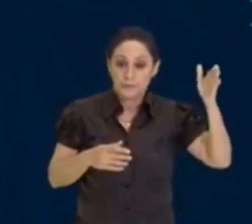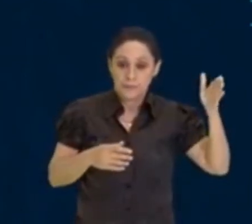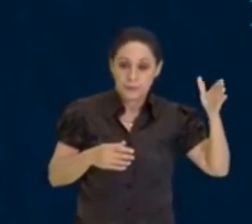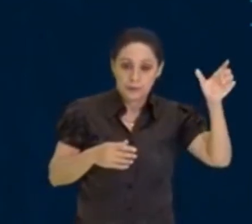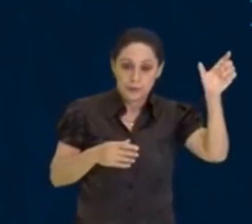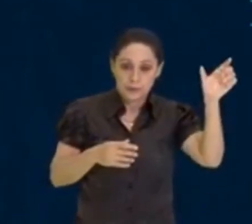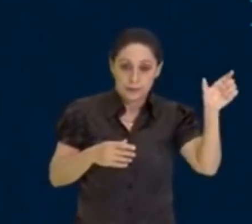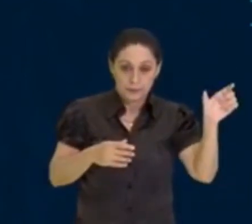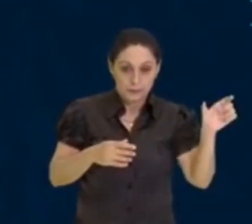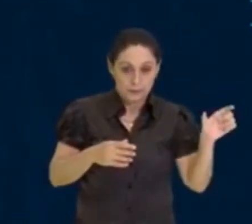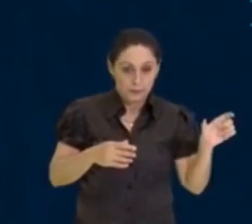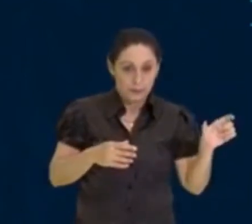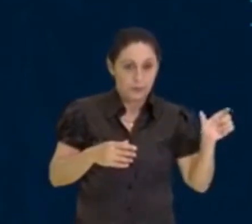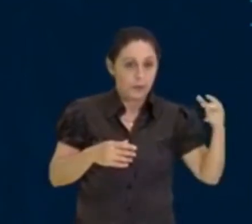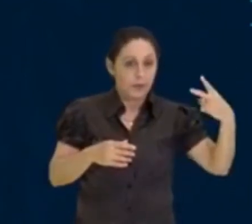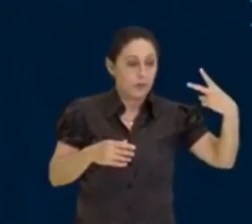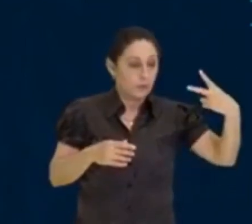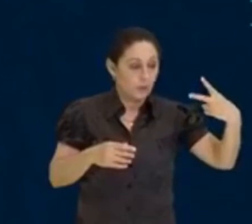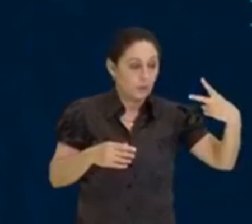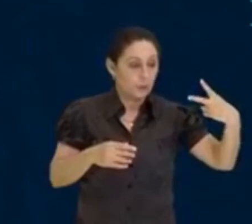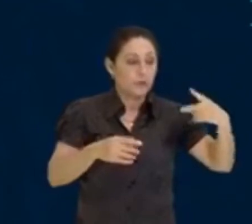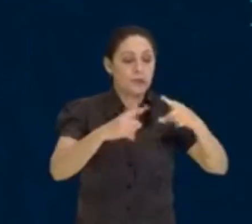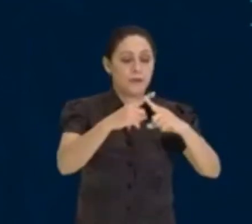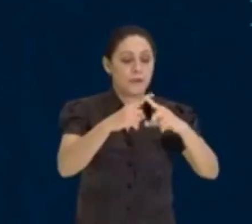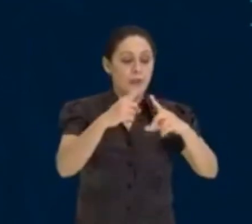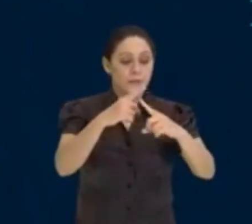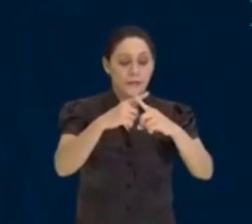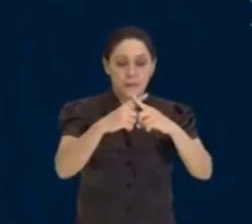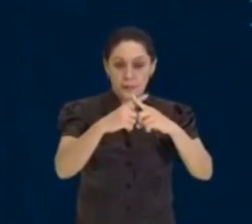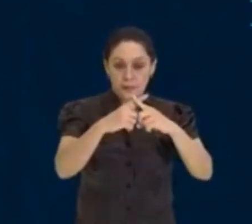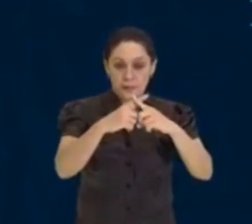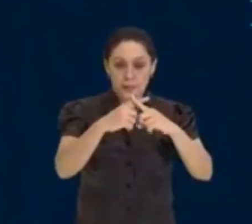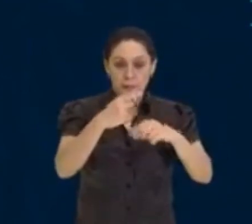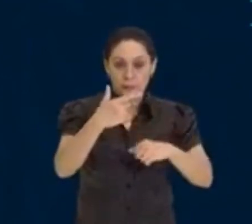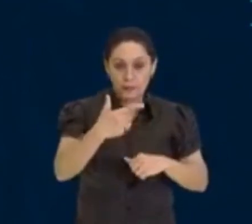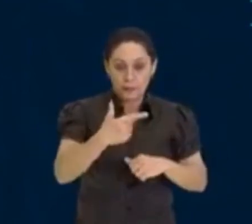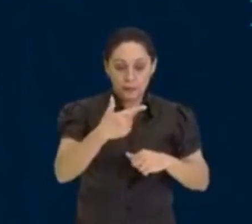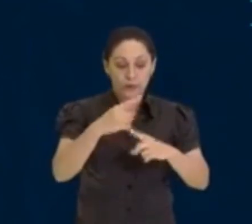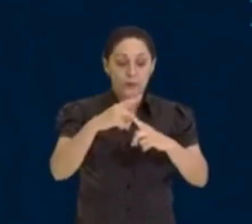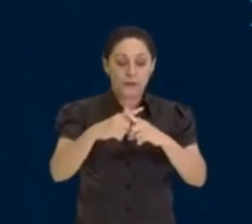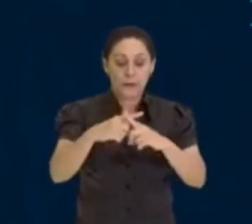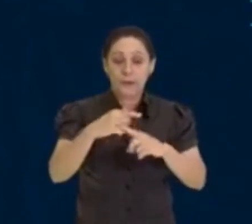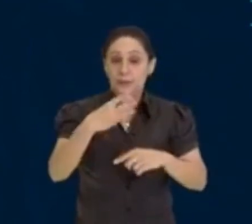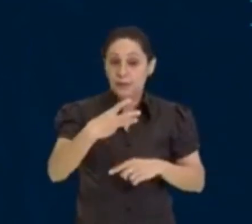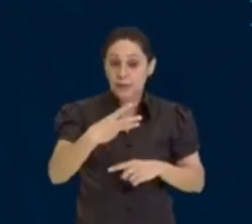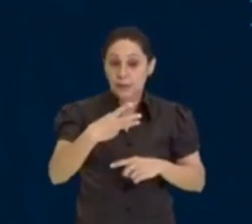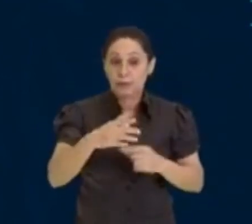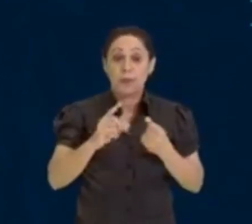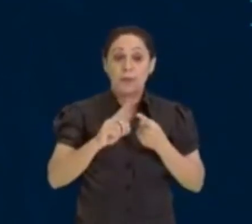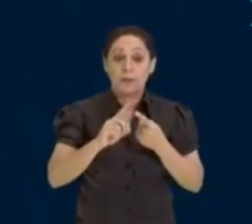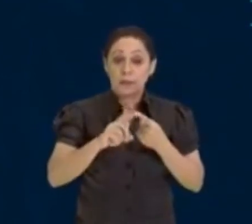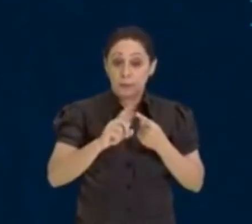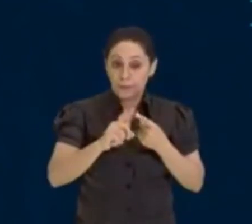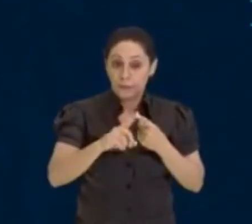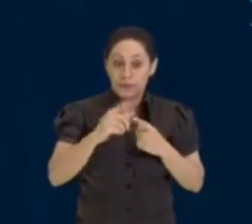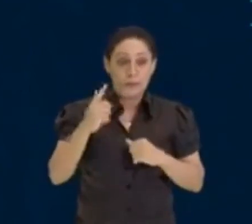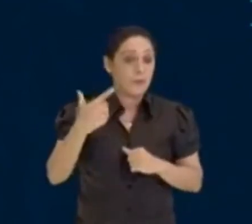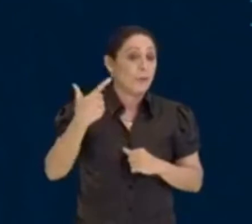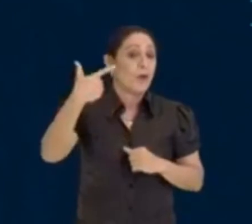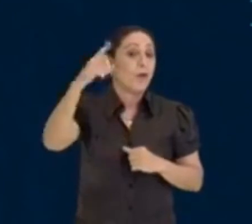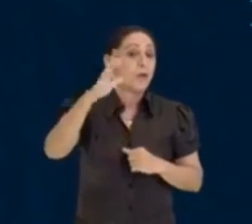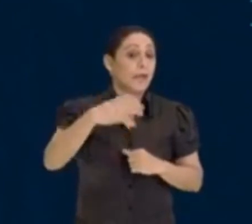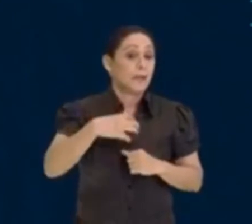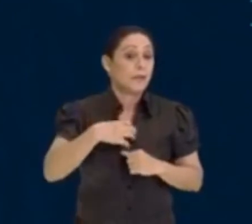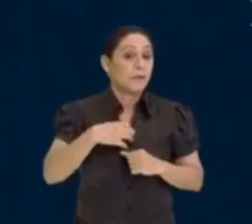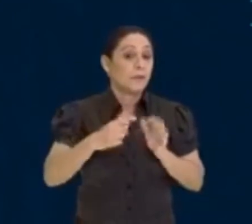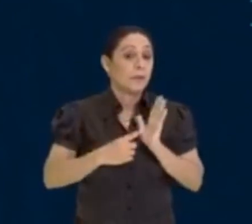forma é essa, 2 vezes 2, vezes 3, mas também, existe uma outra forma de